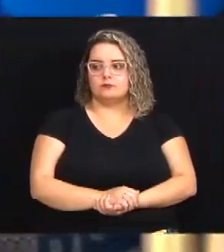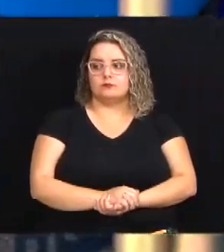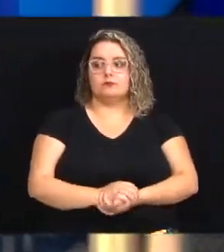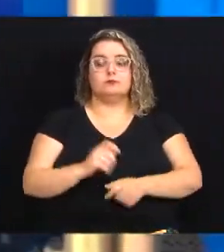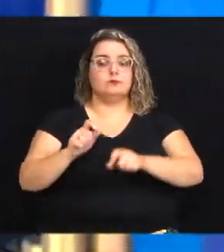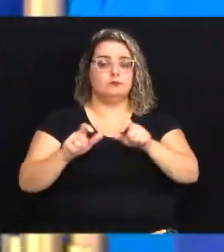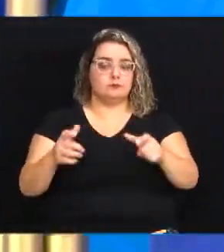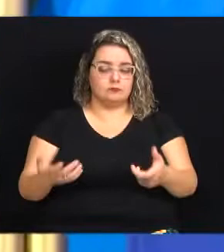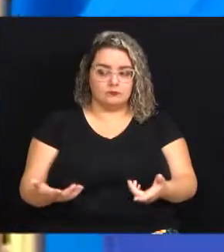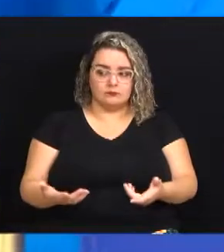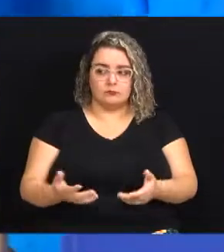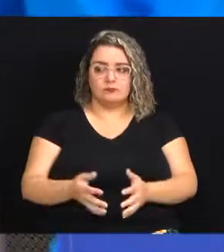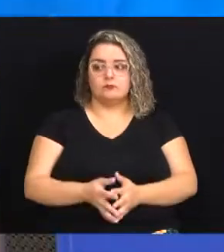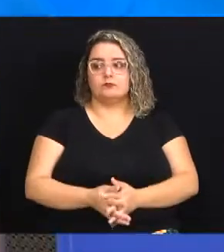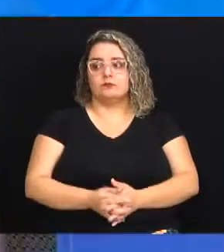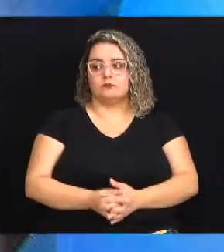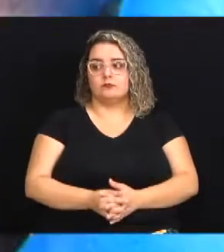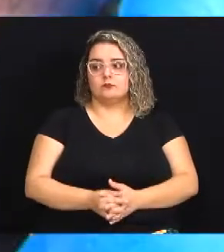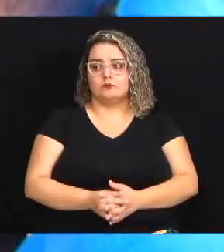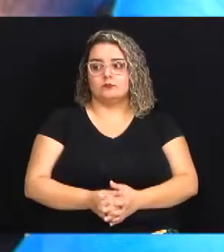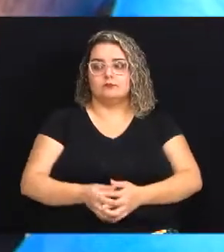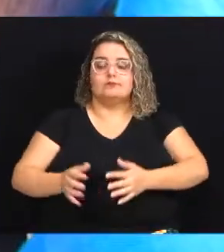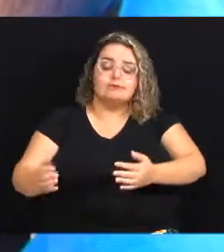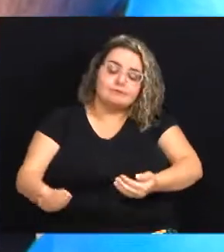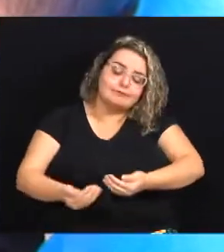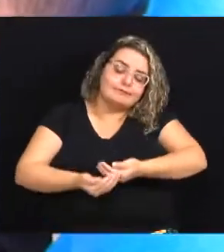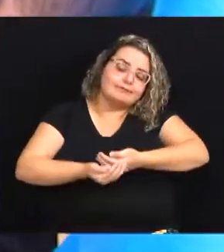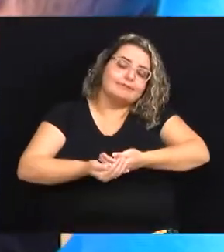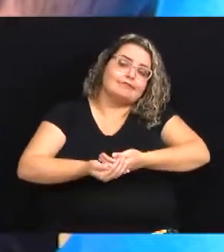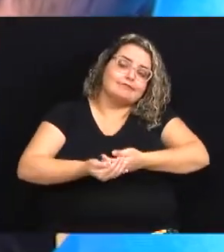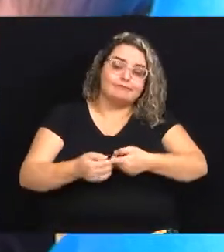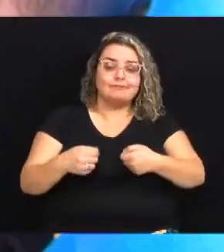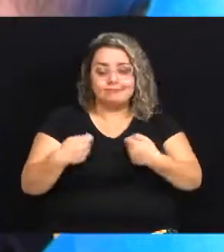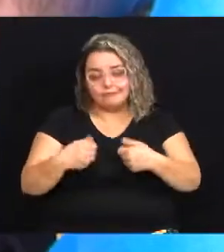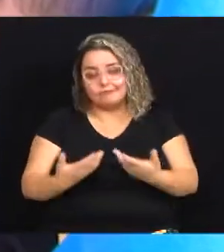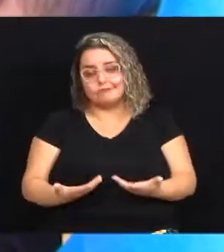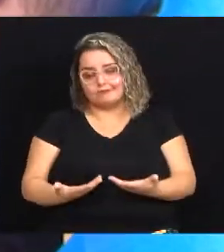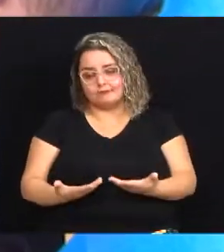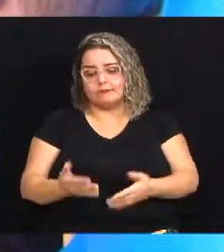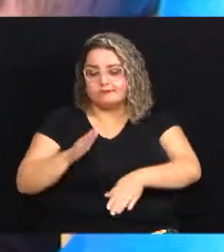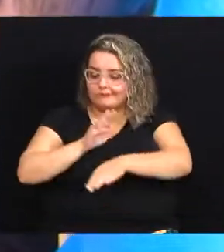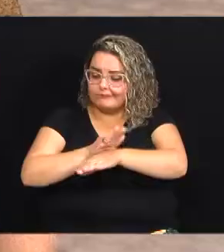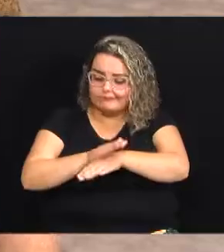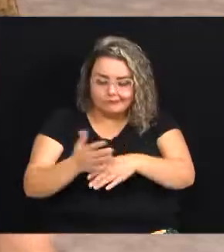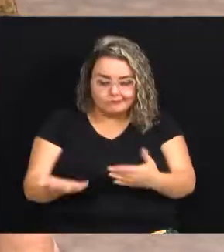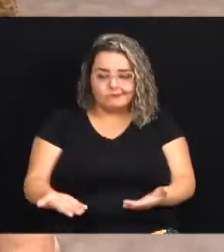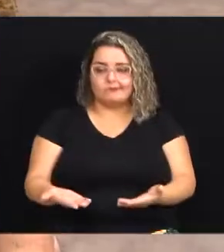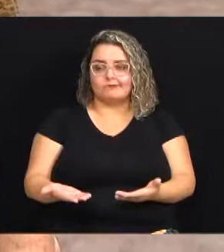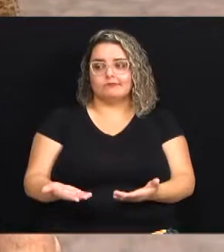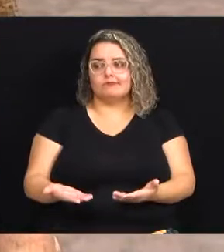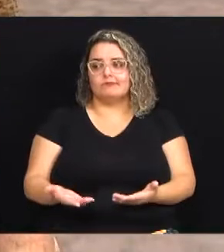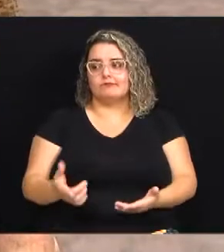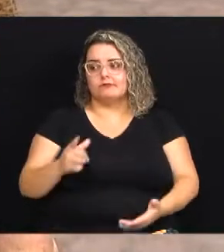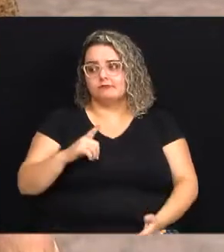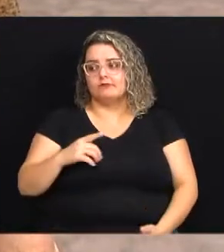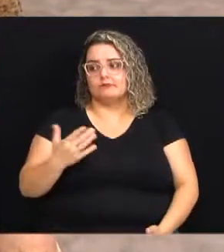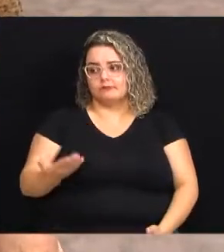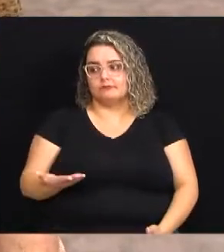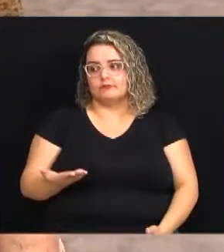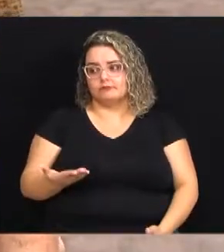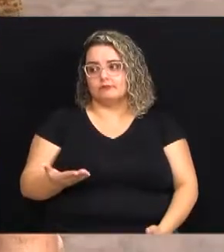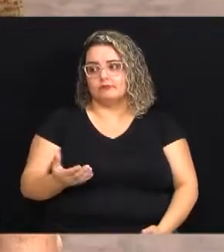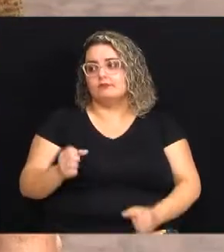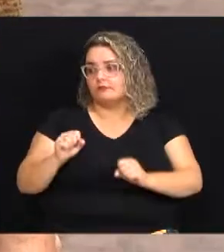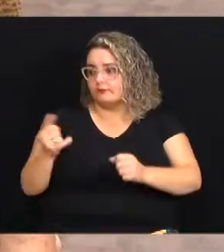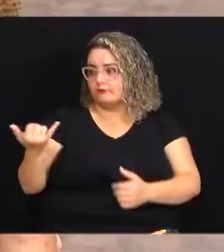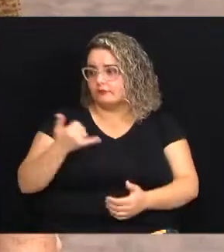tem pessoas que a gente até dá vontade de carregar no colo né e tanto que precisa mesmo das coisas e eu tenho uma aqui que